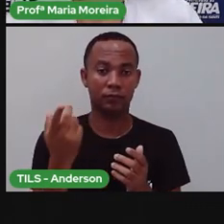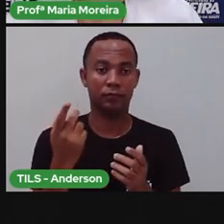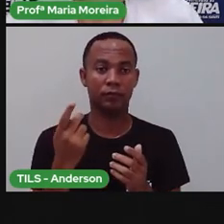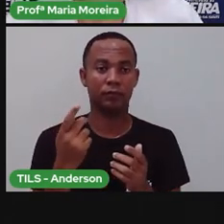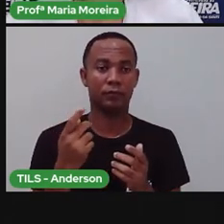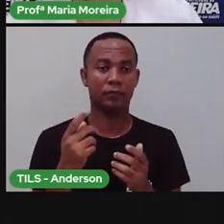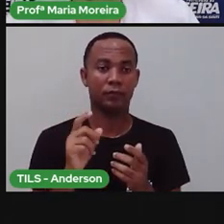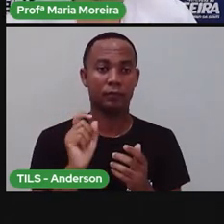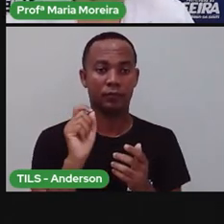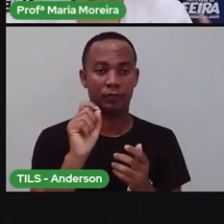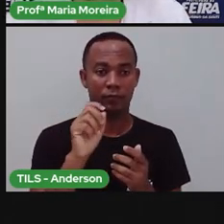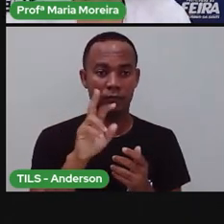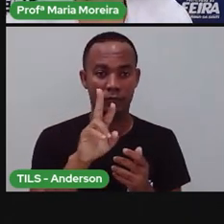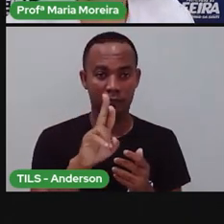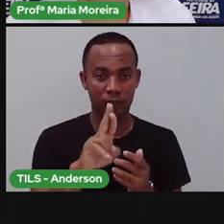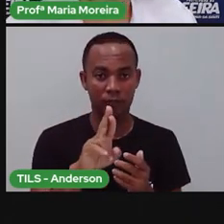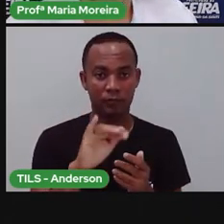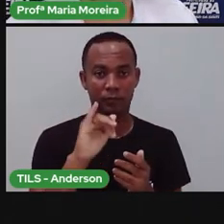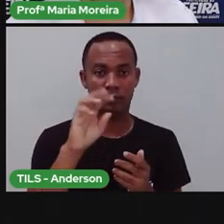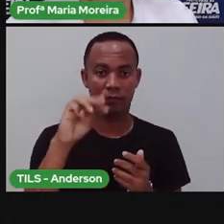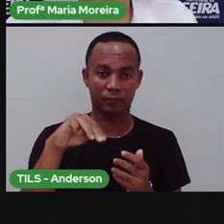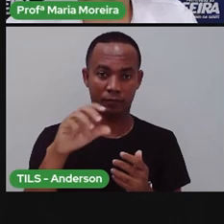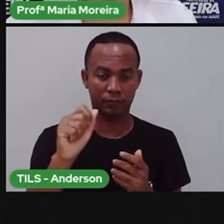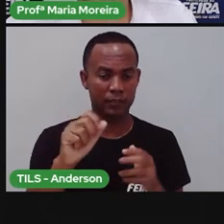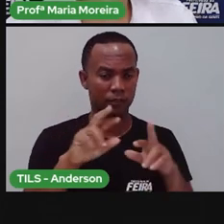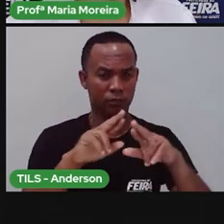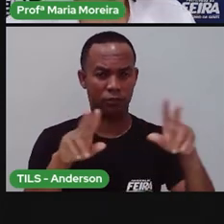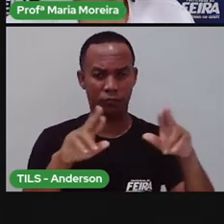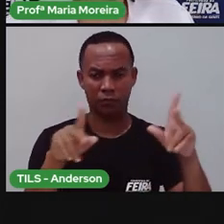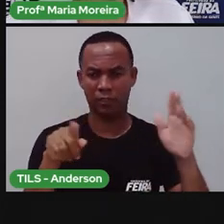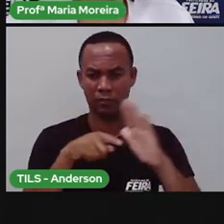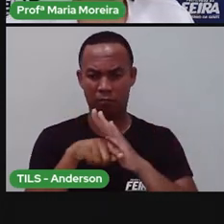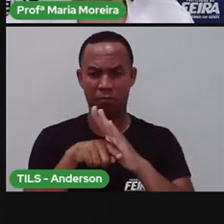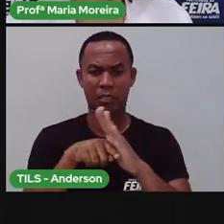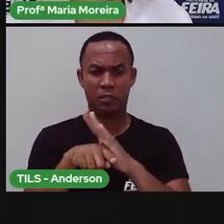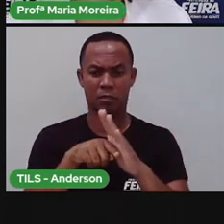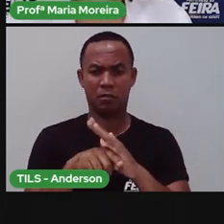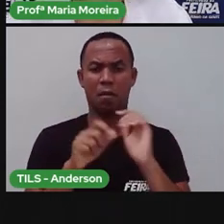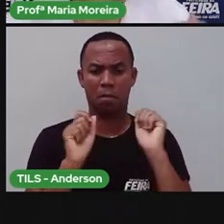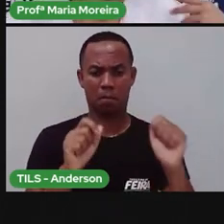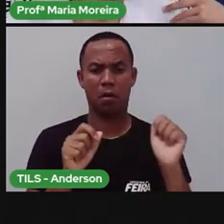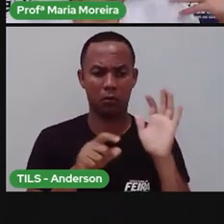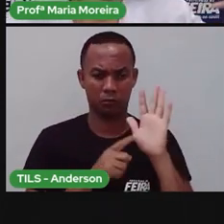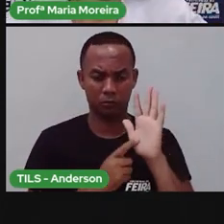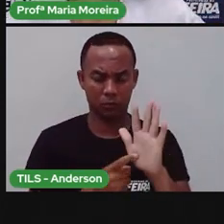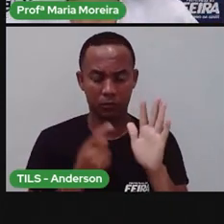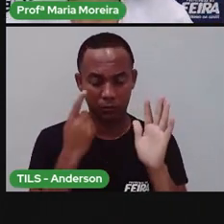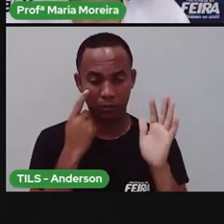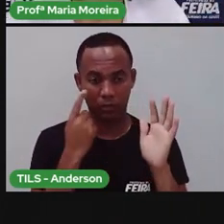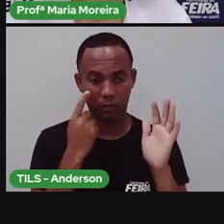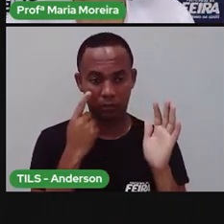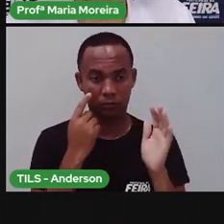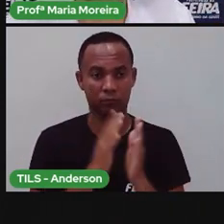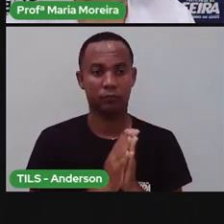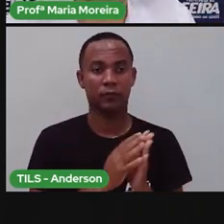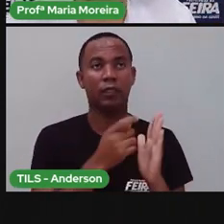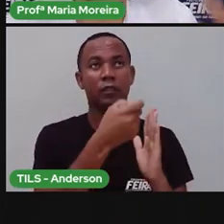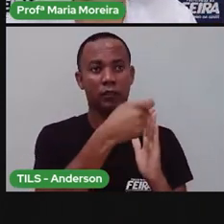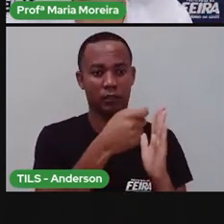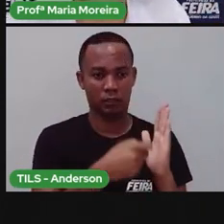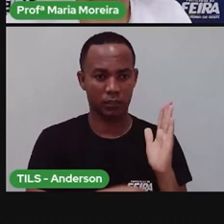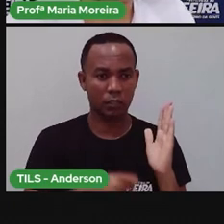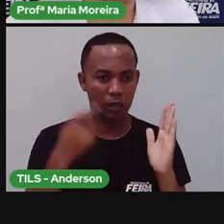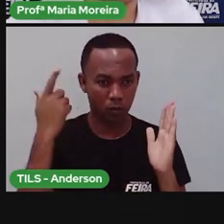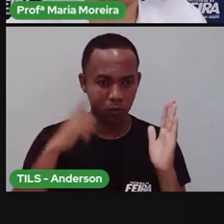rima, tá, gente? E existem vários tipos de rima. Quem quiser se aprofundar aí, né? Mostrar que é um excelente escritor que consegue